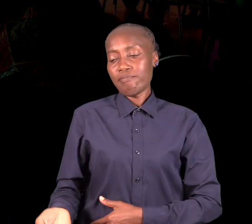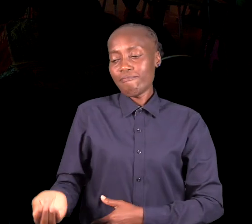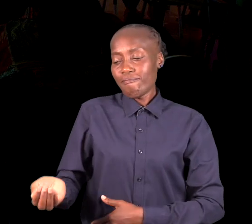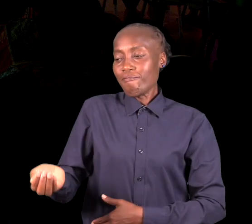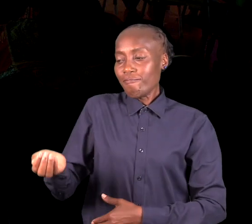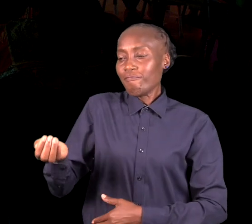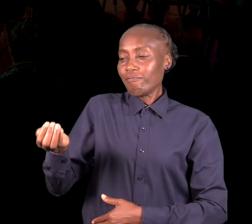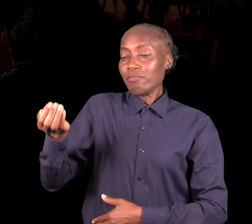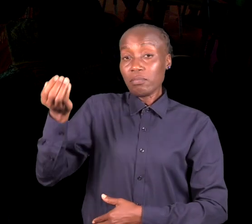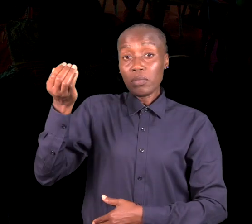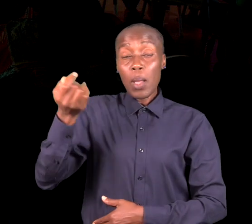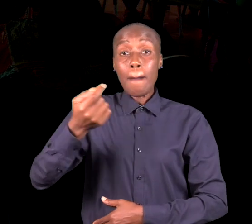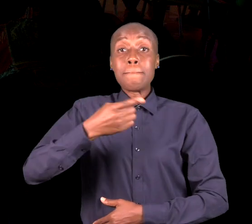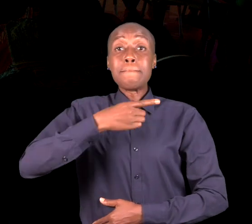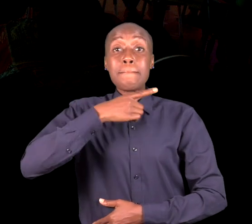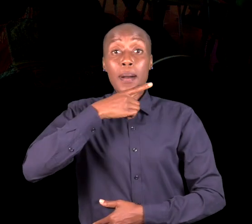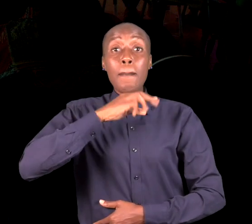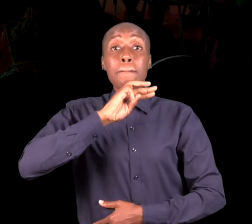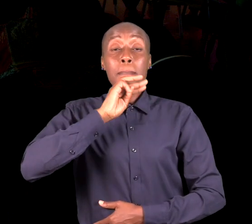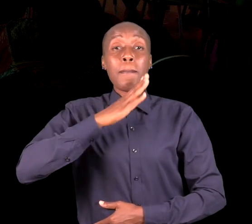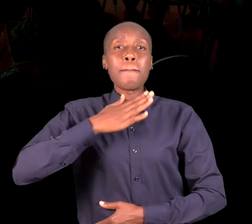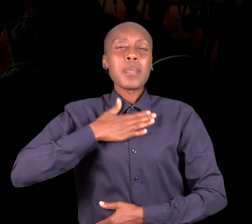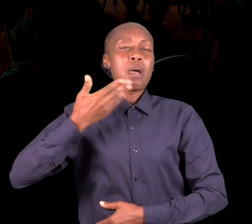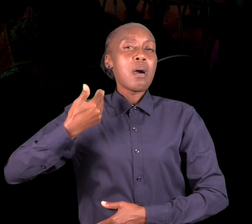Desde pequeno, fui filho de pais separados.